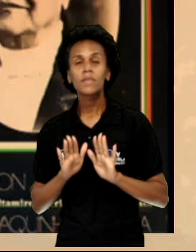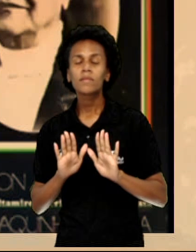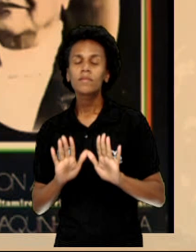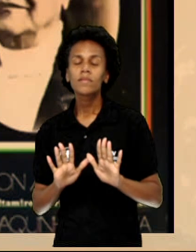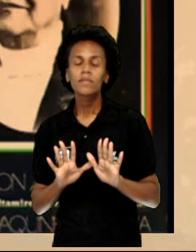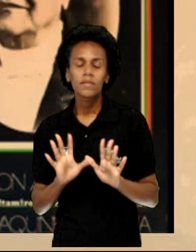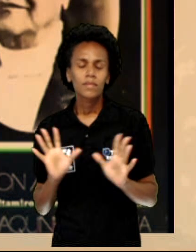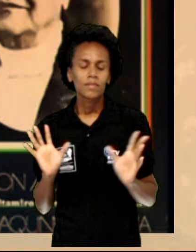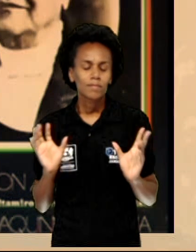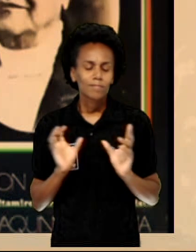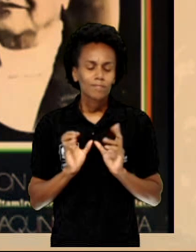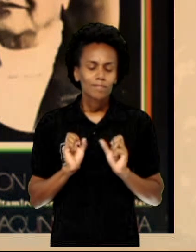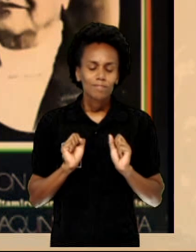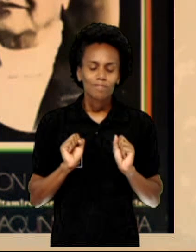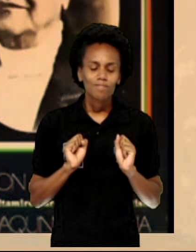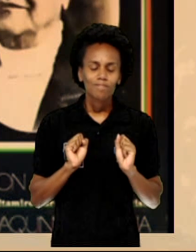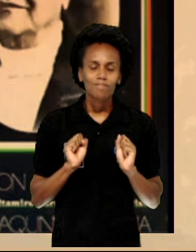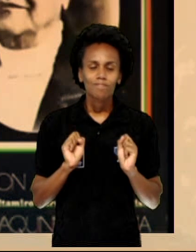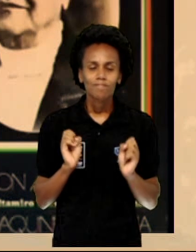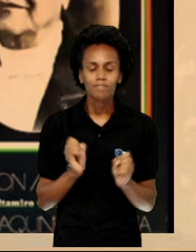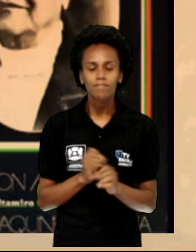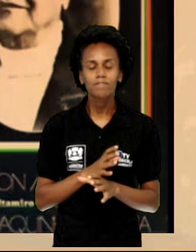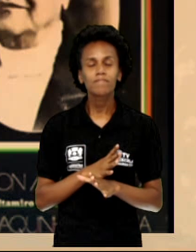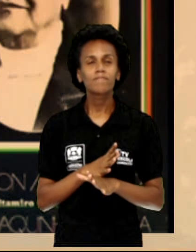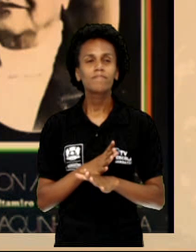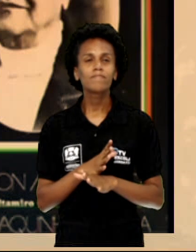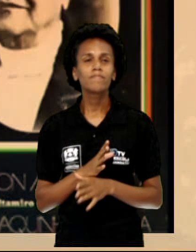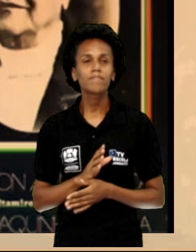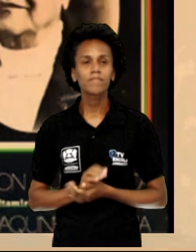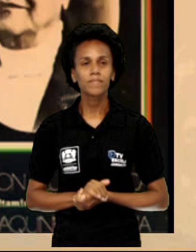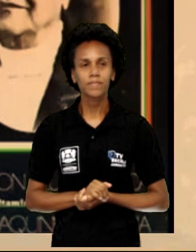paixão que anda comigo.